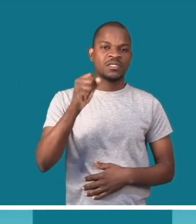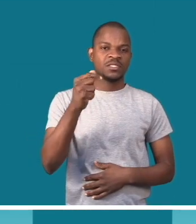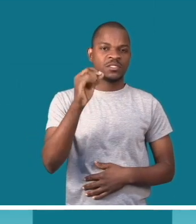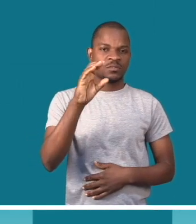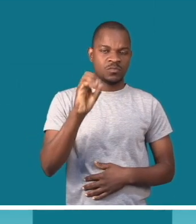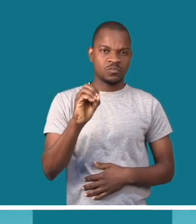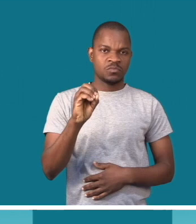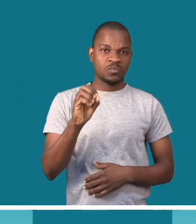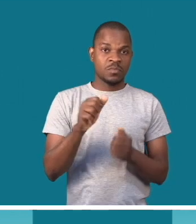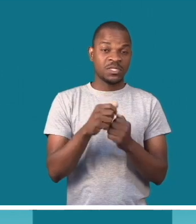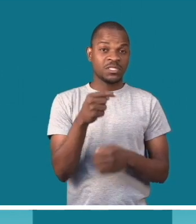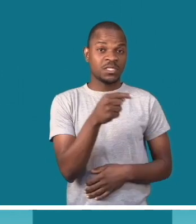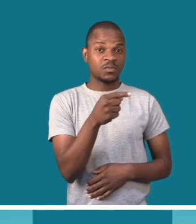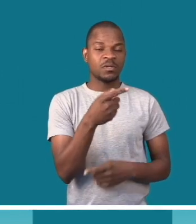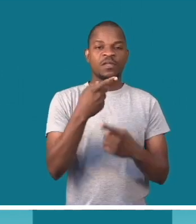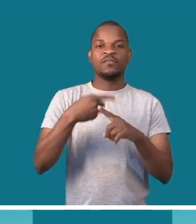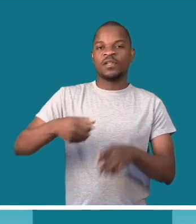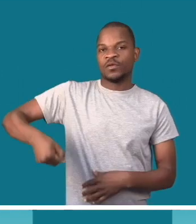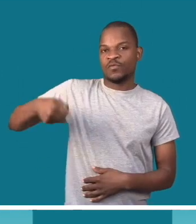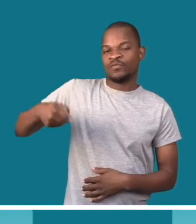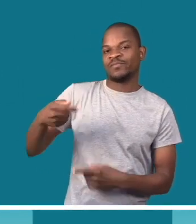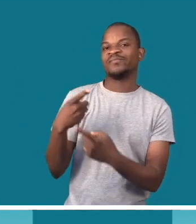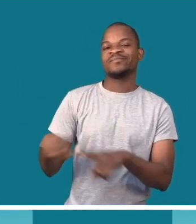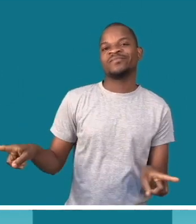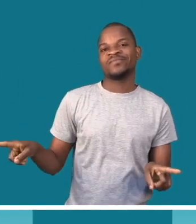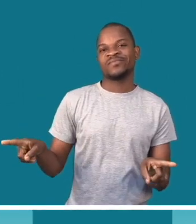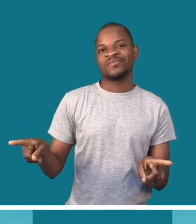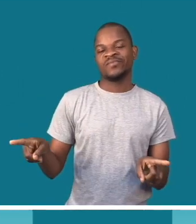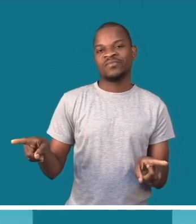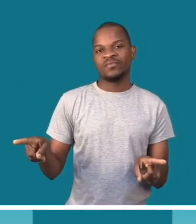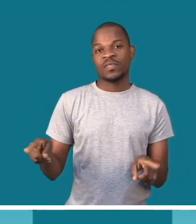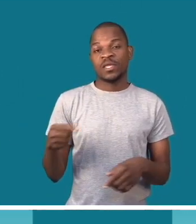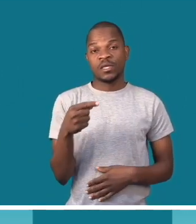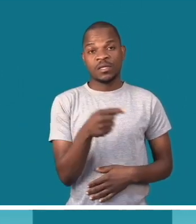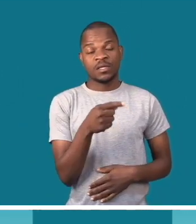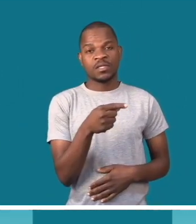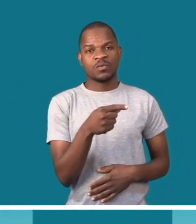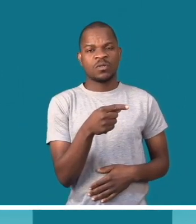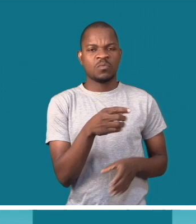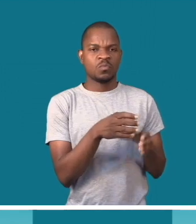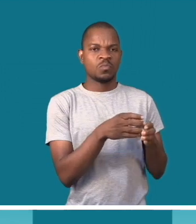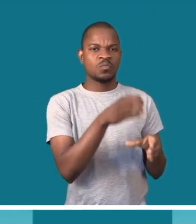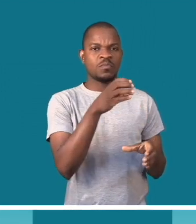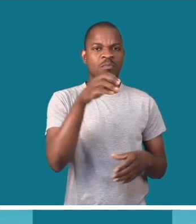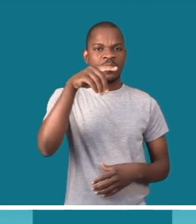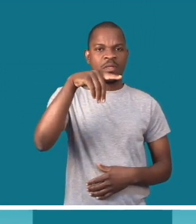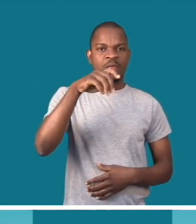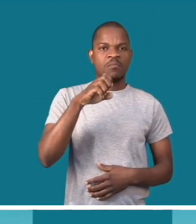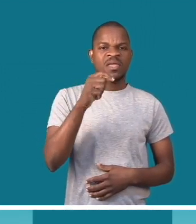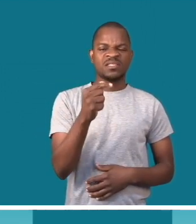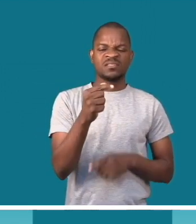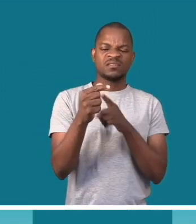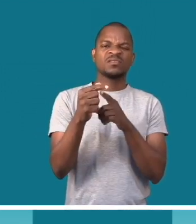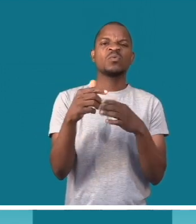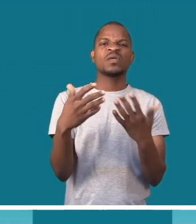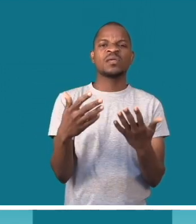plástico não é o mesmo plástico de sacola que nós usamos para o mercado. Este chama-se garafa PET.